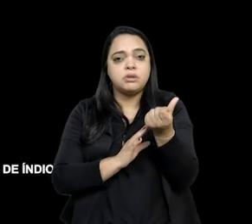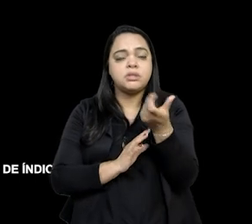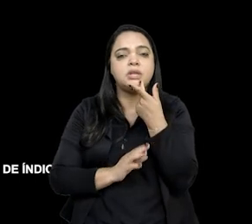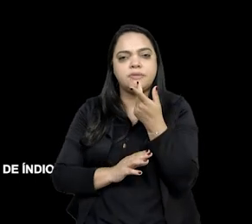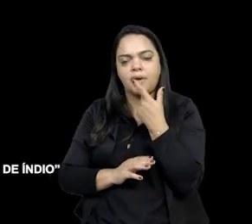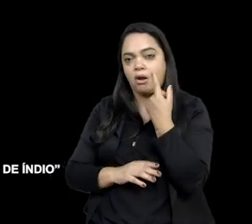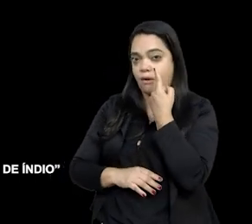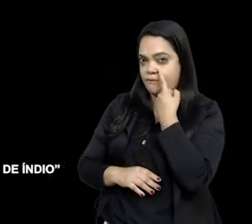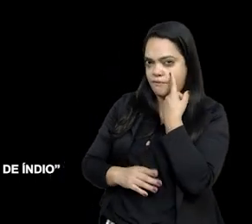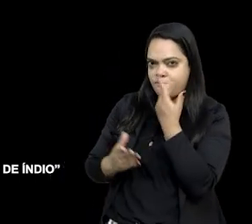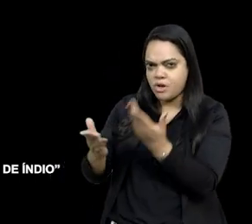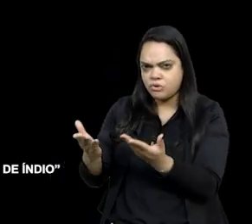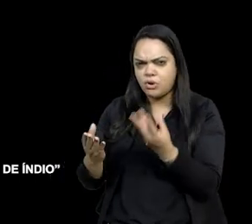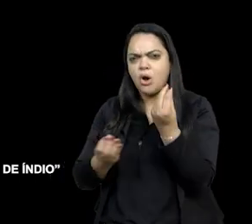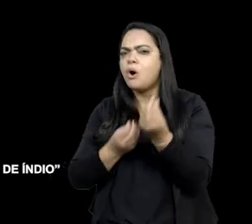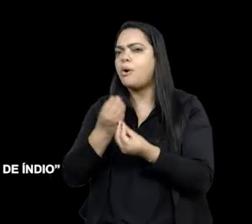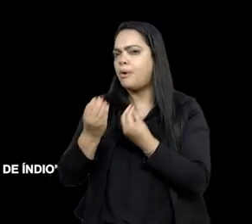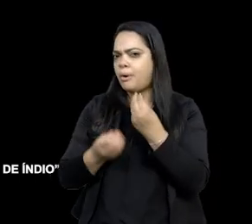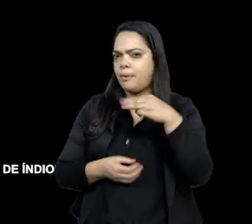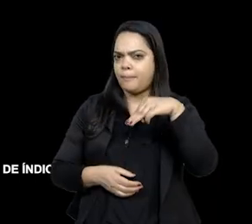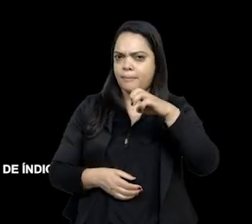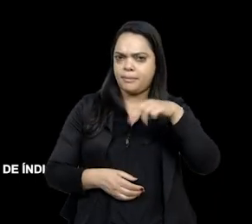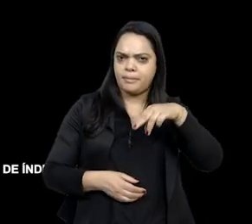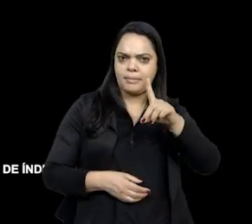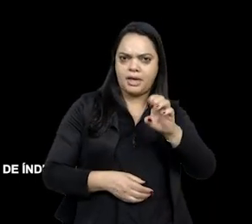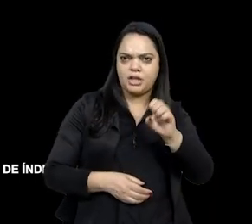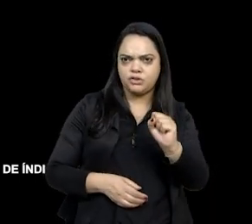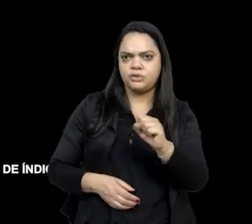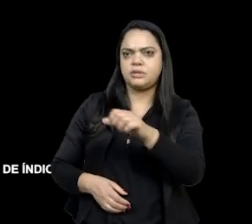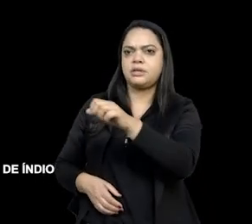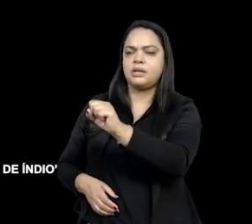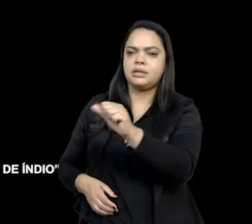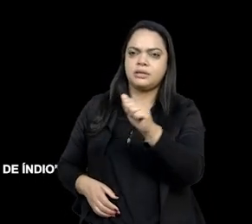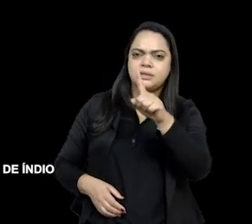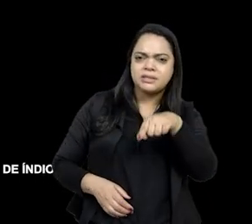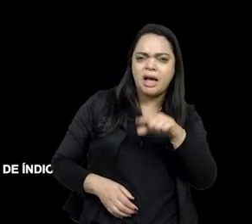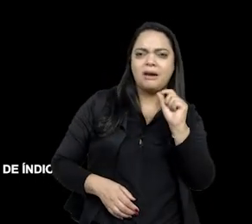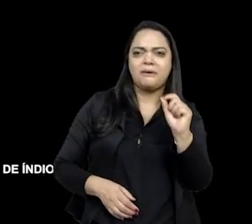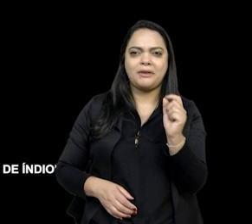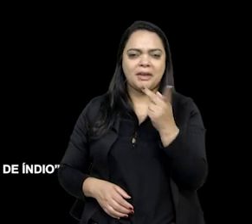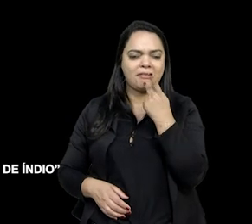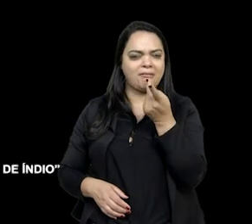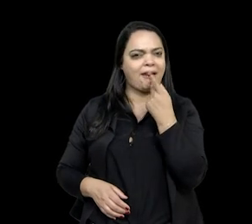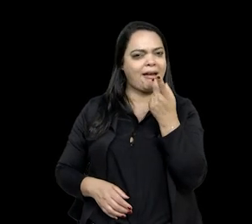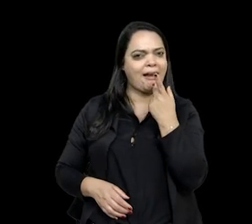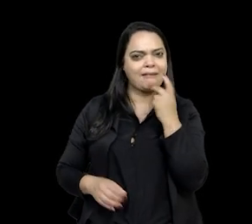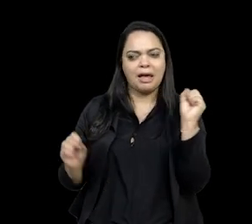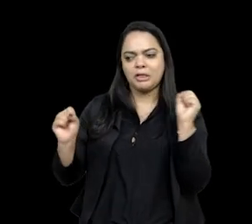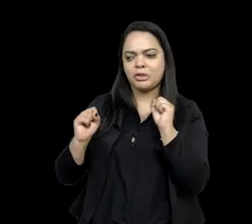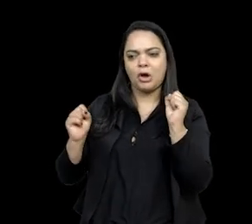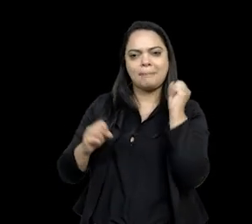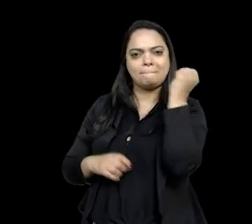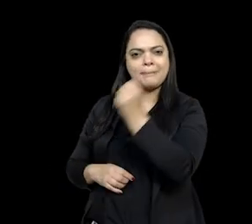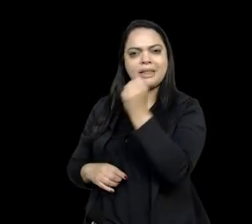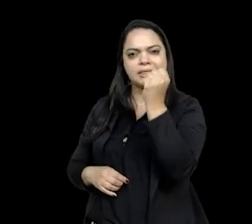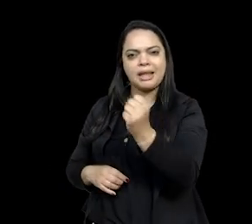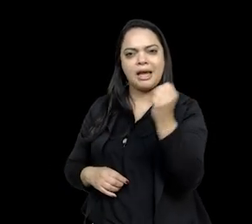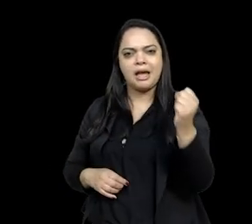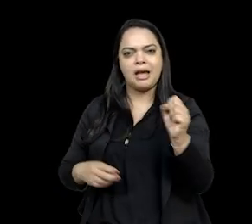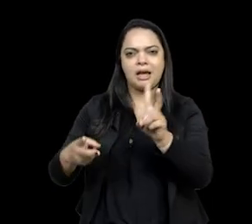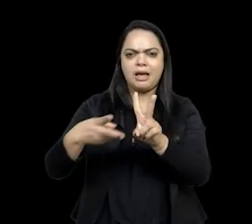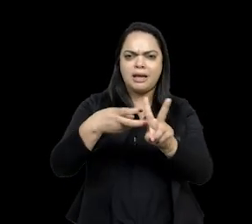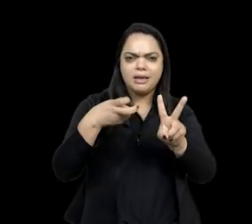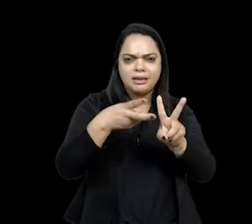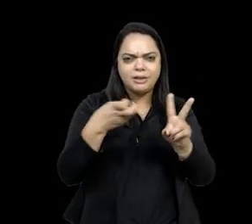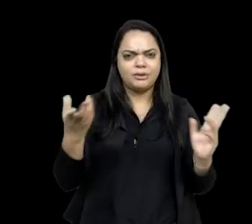só, como que o Mendes Sá se vangloriava de ser um exterminador de índio. Então, eles olham para essa narrativa e